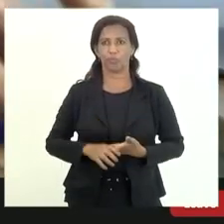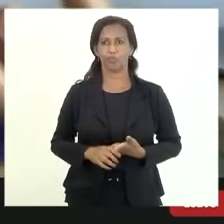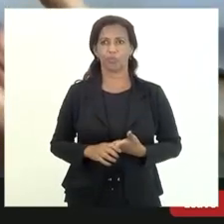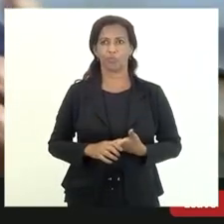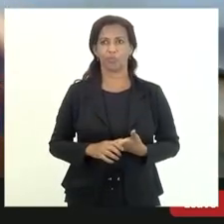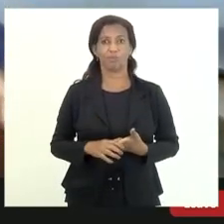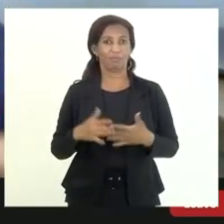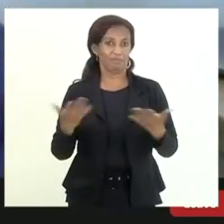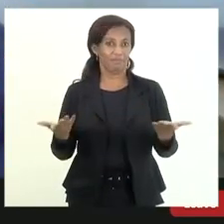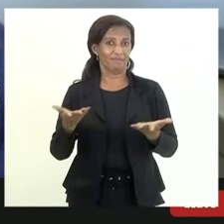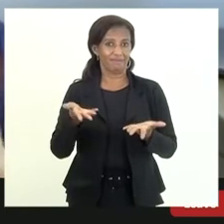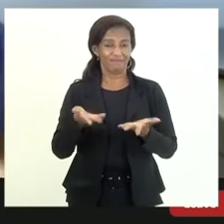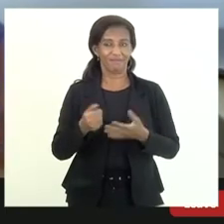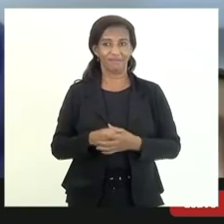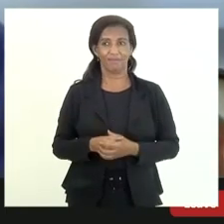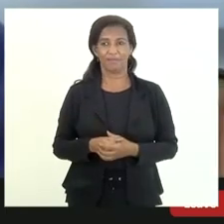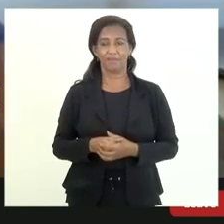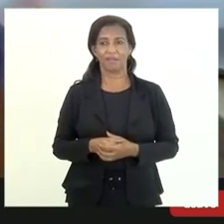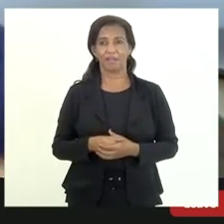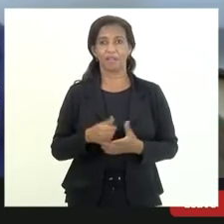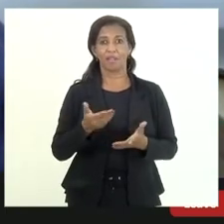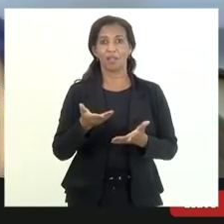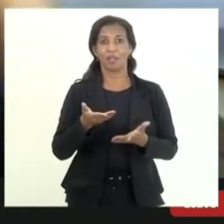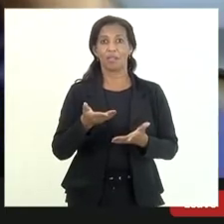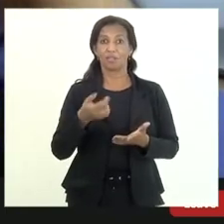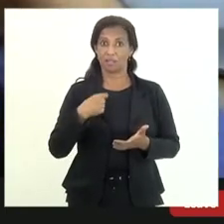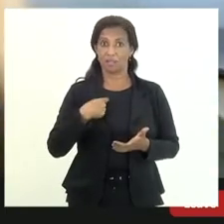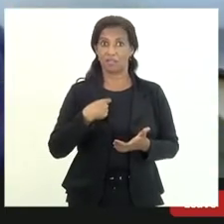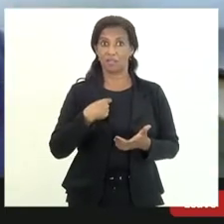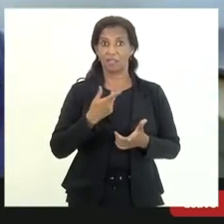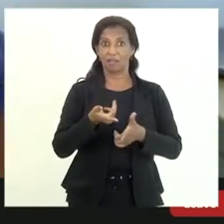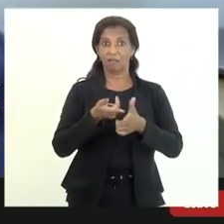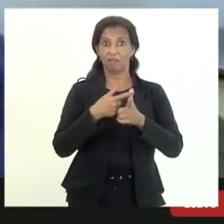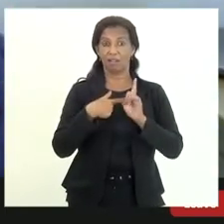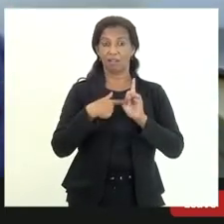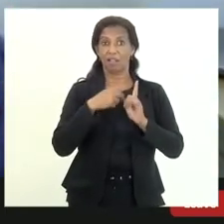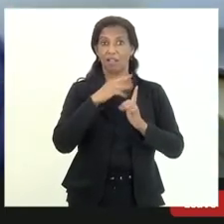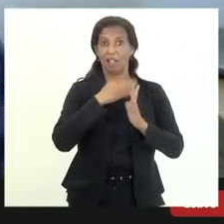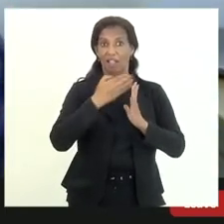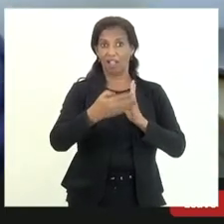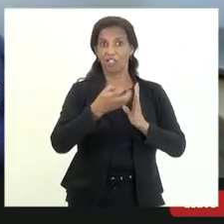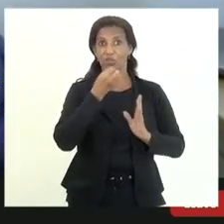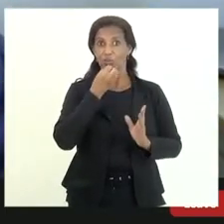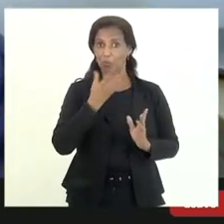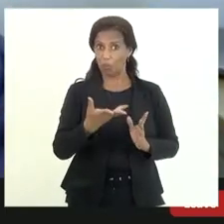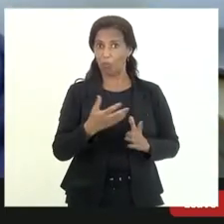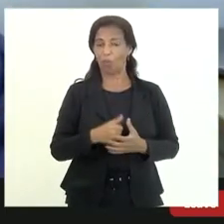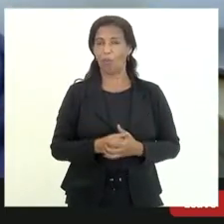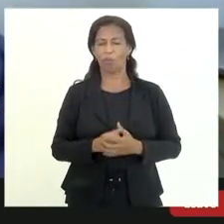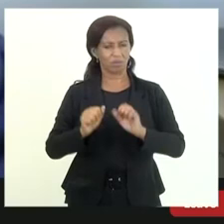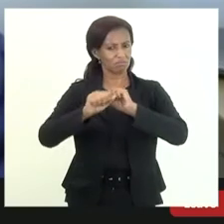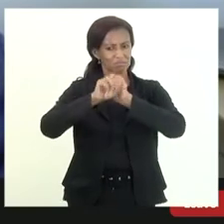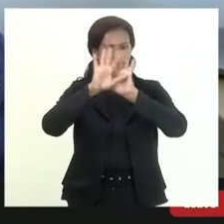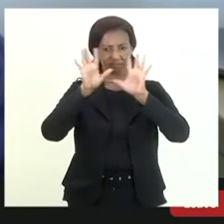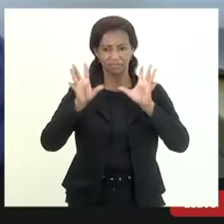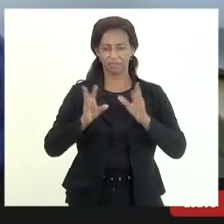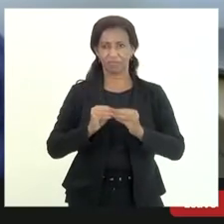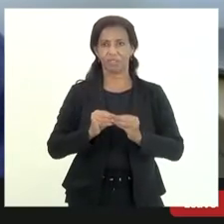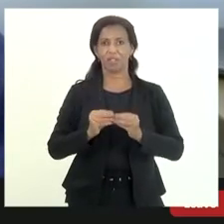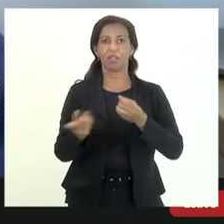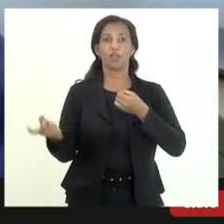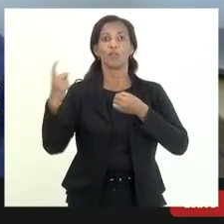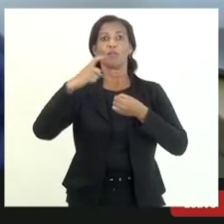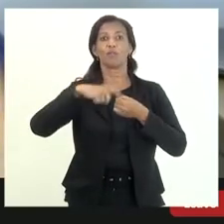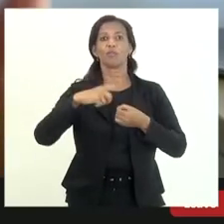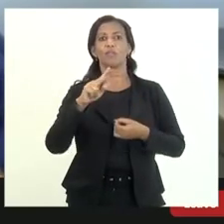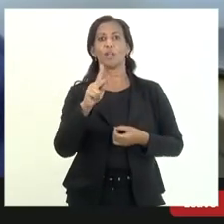tese o crédito bom no critério da procuradoria mas está claro queria voltar ao